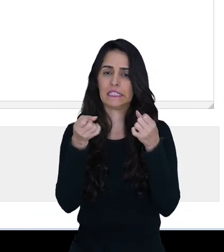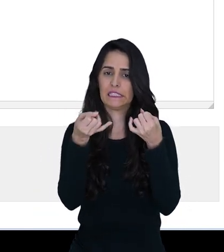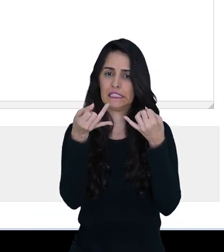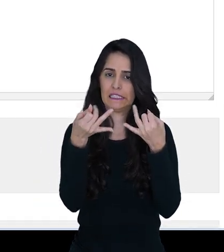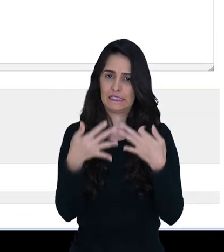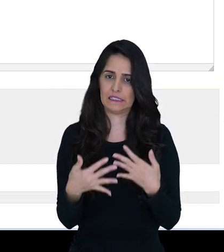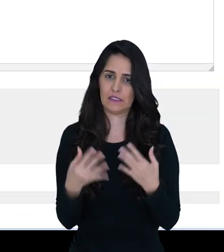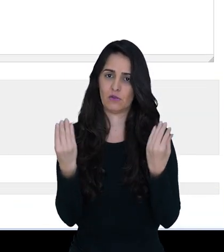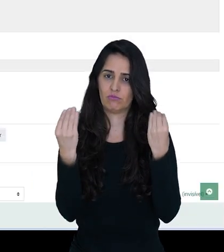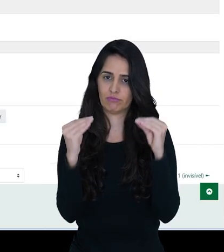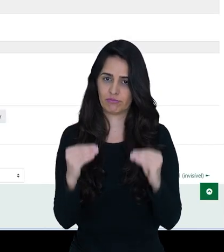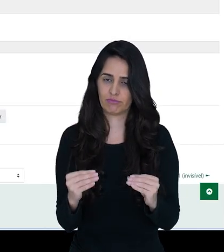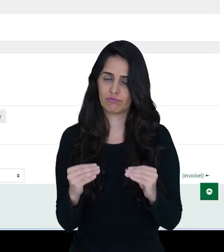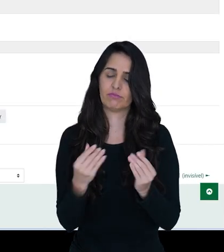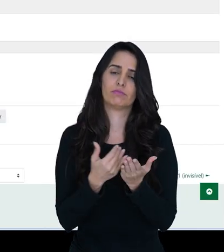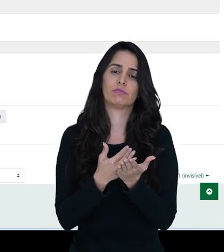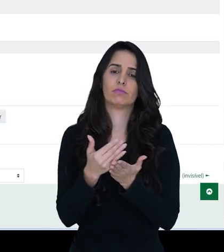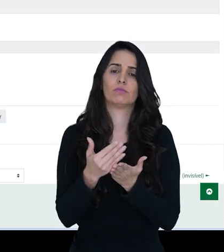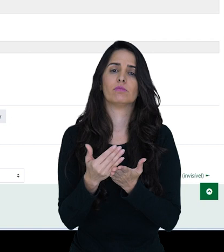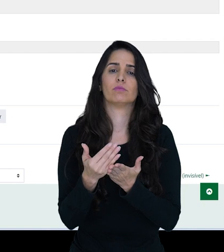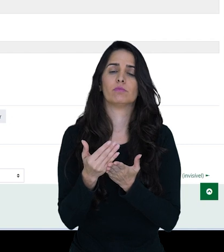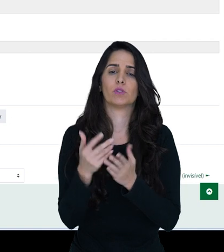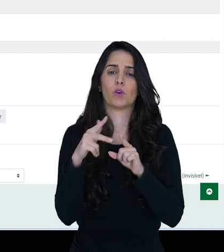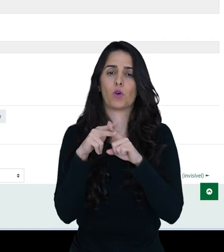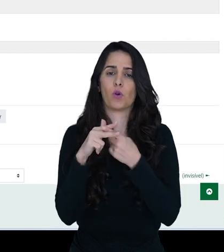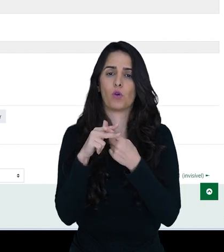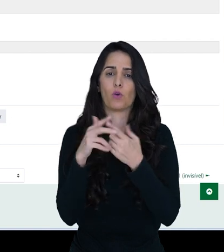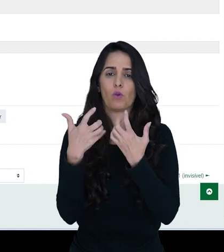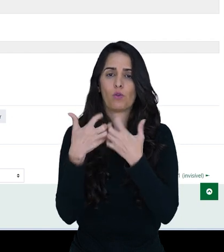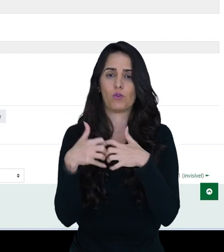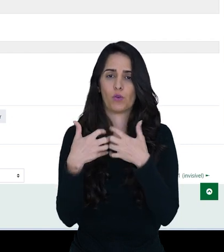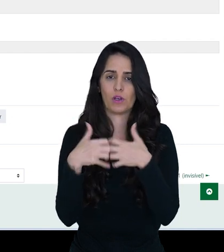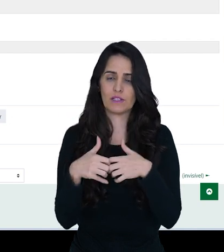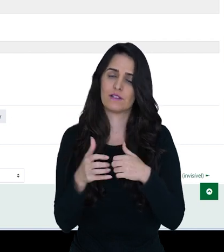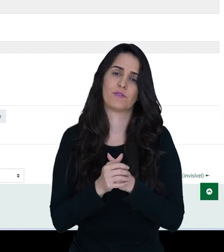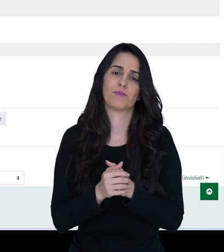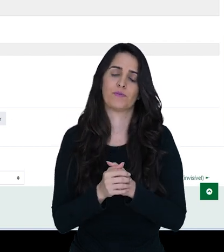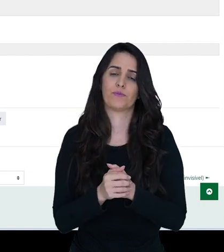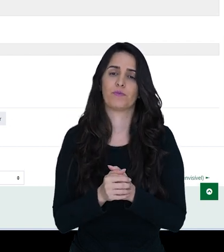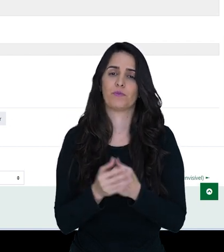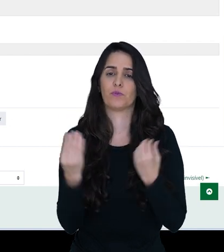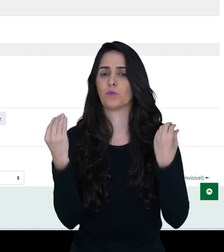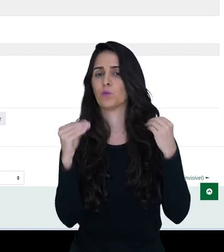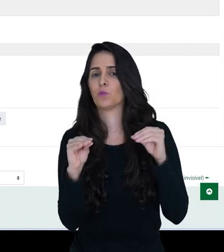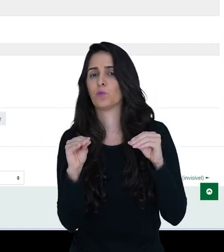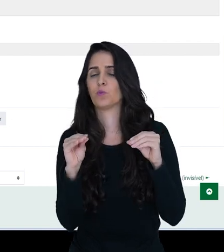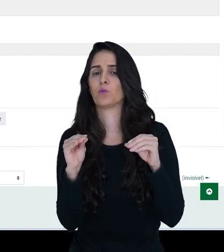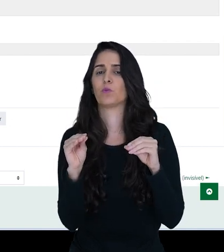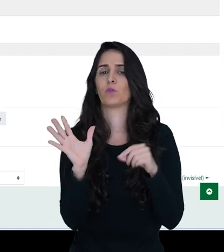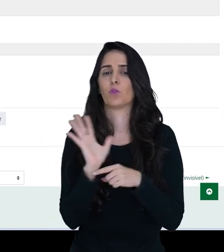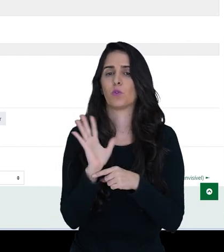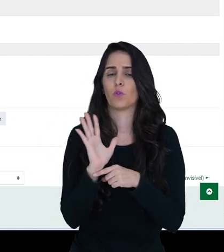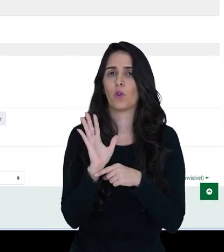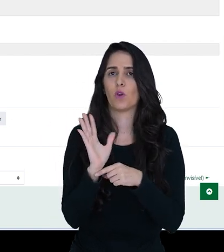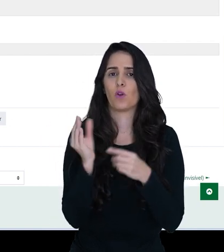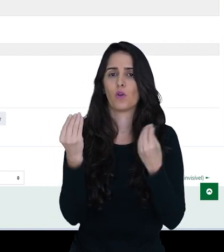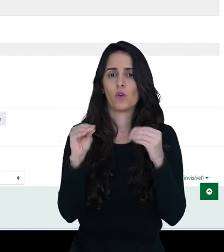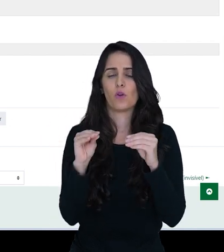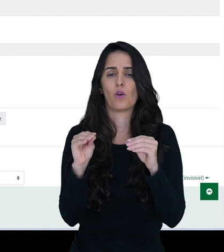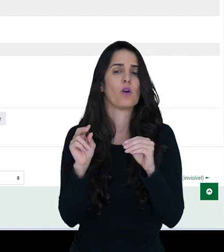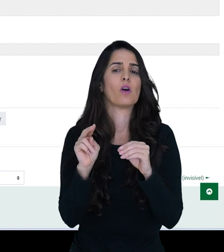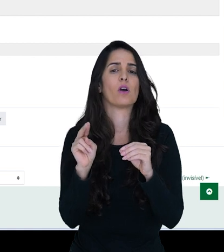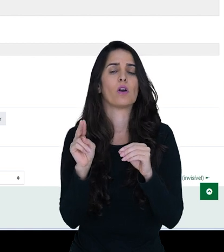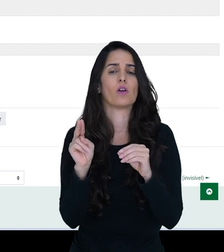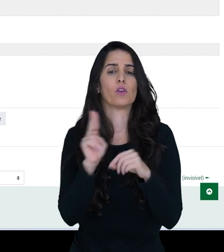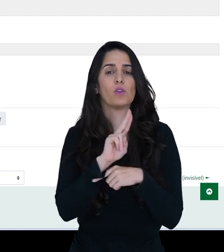descrição e aqui então começa a configuração dessa guia. Você pode colocar um nome para